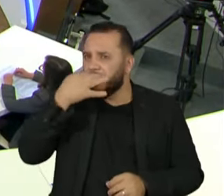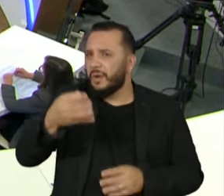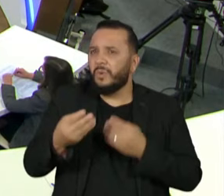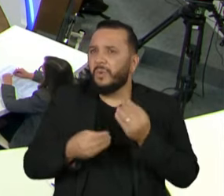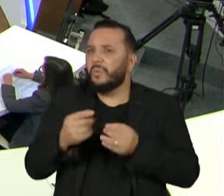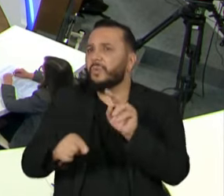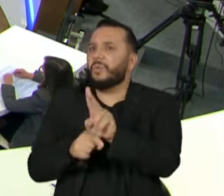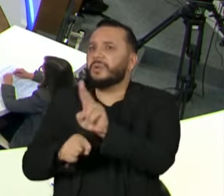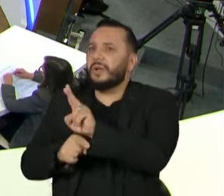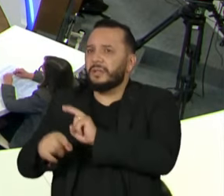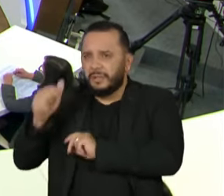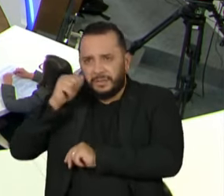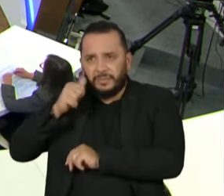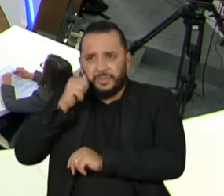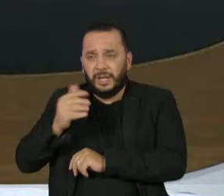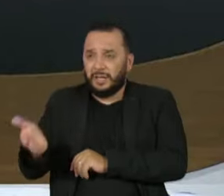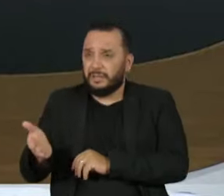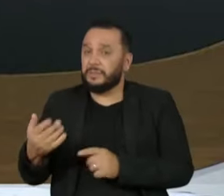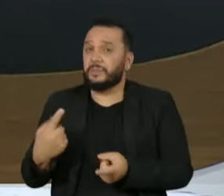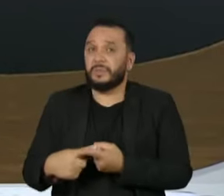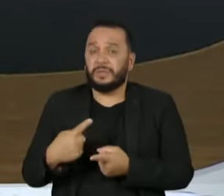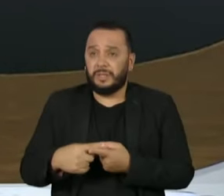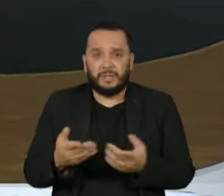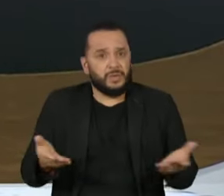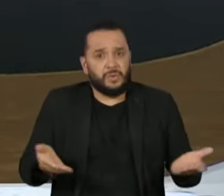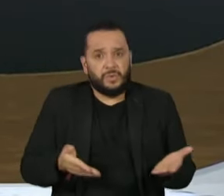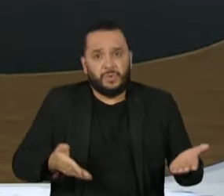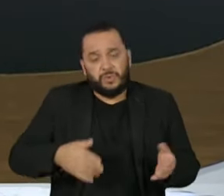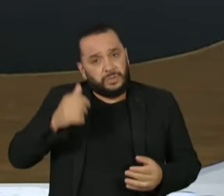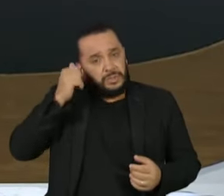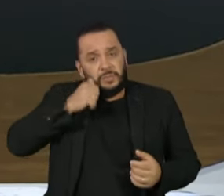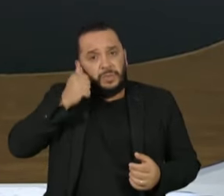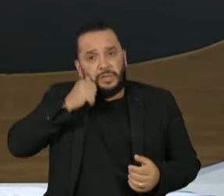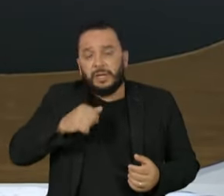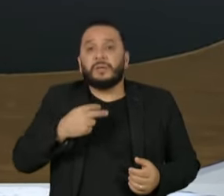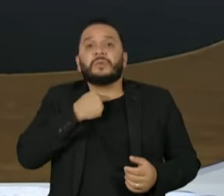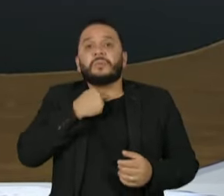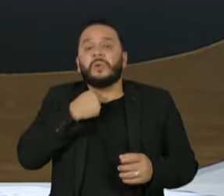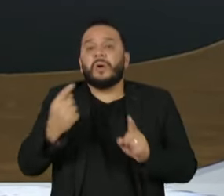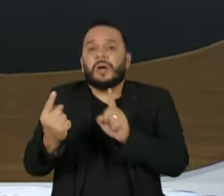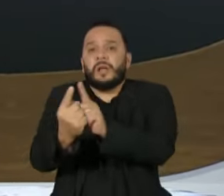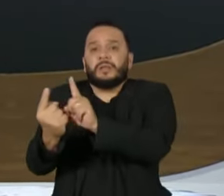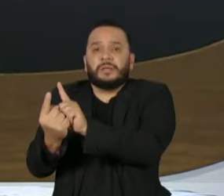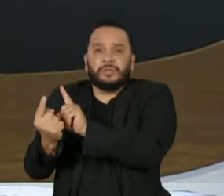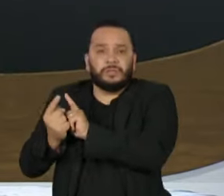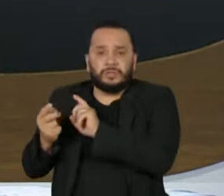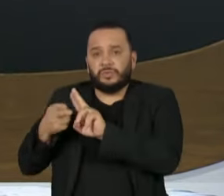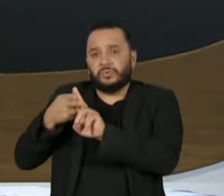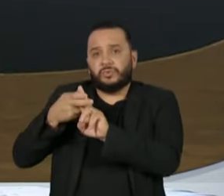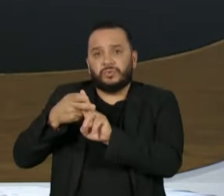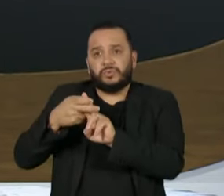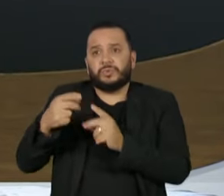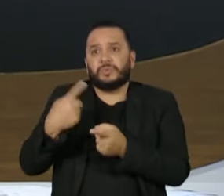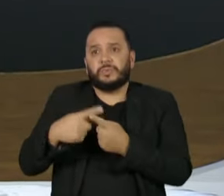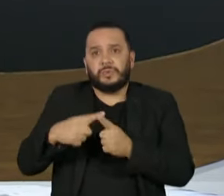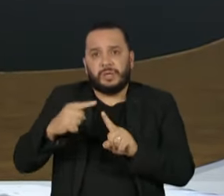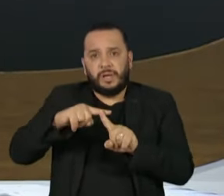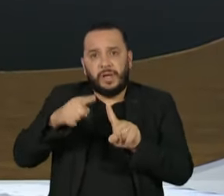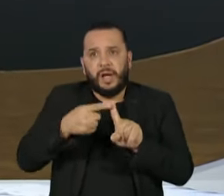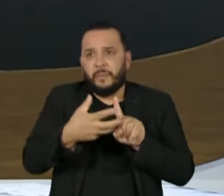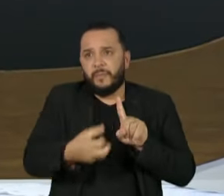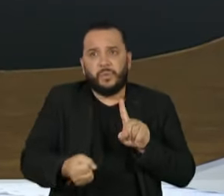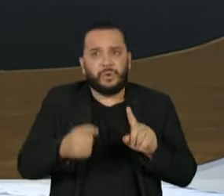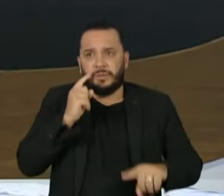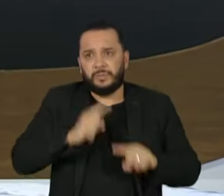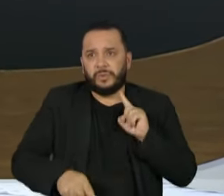senadora? Porque elas hoje não podem ser atendidas no SUS justamente porque o aborto não está previsto.